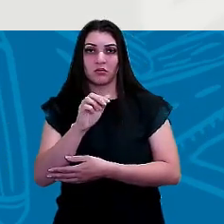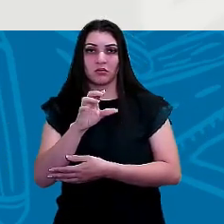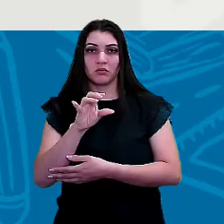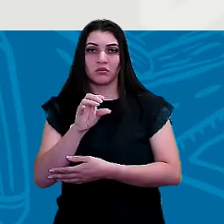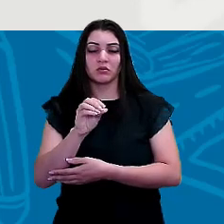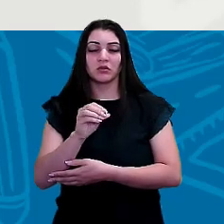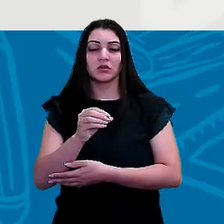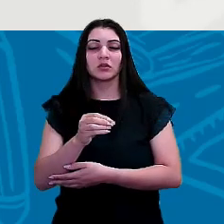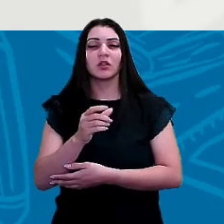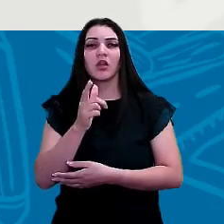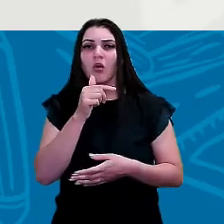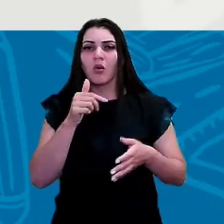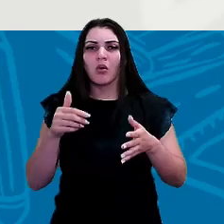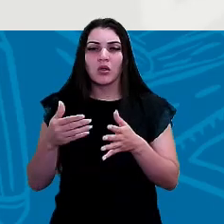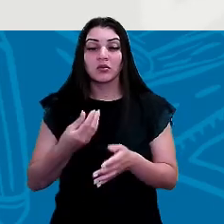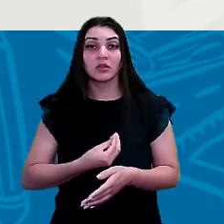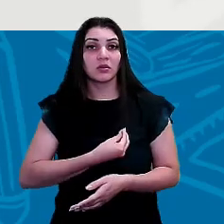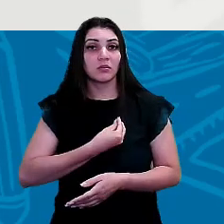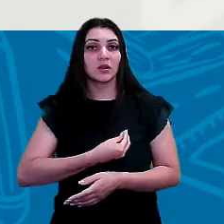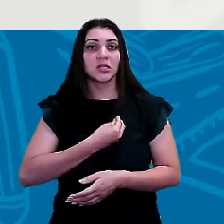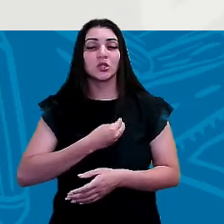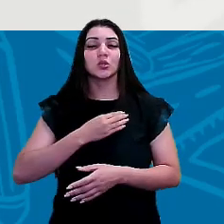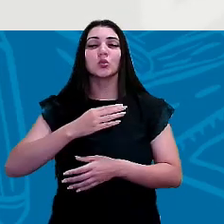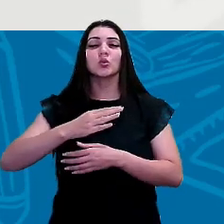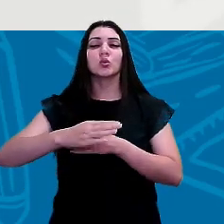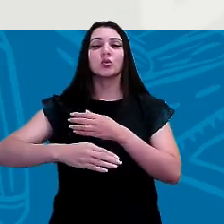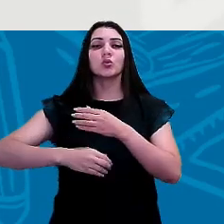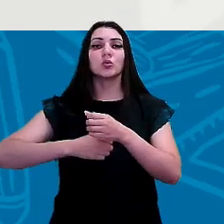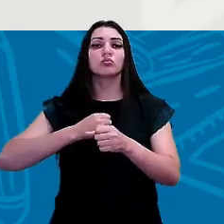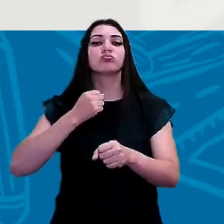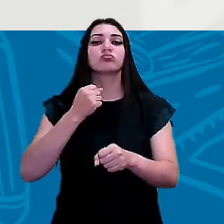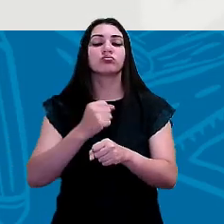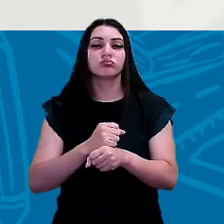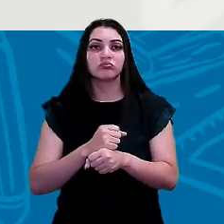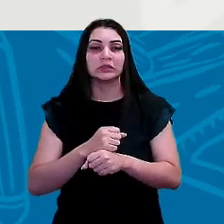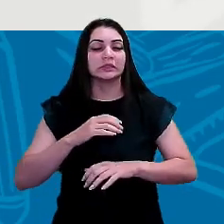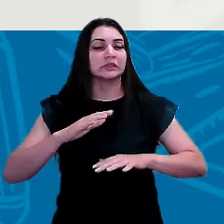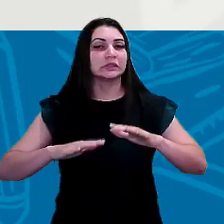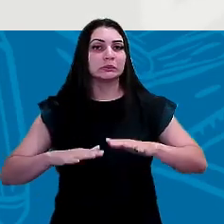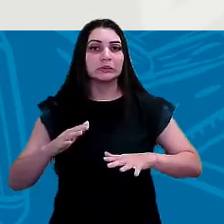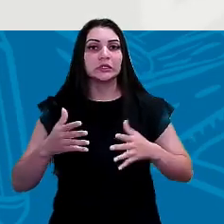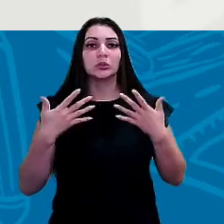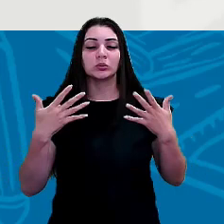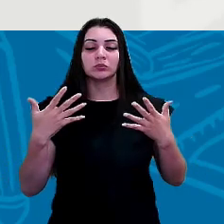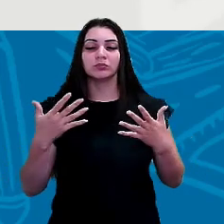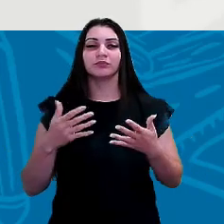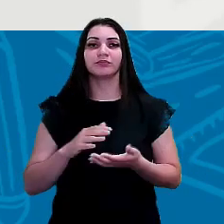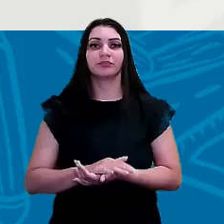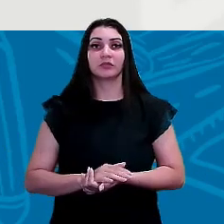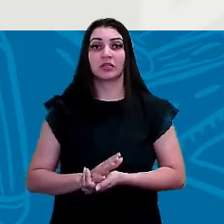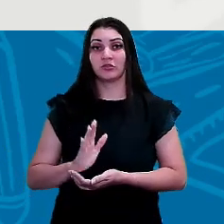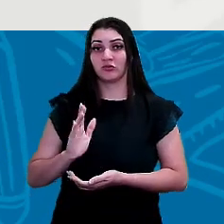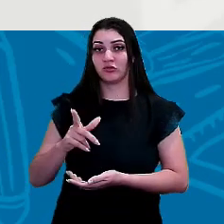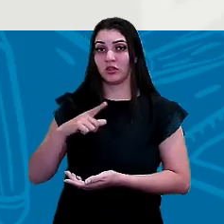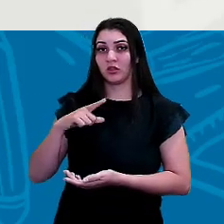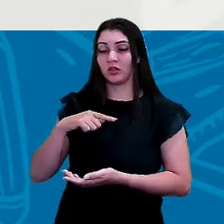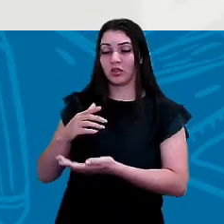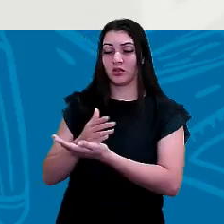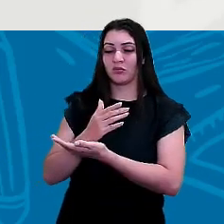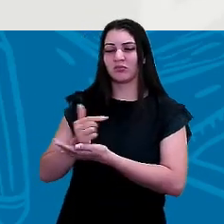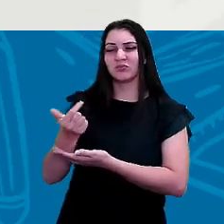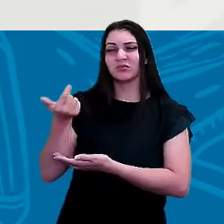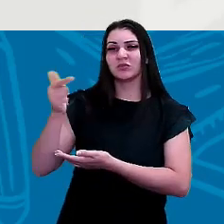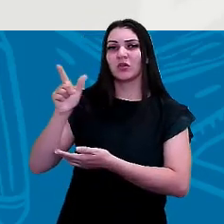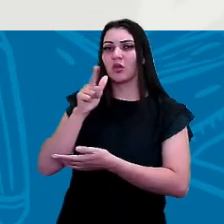a época do ano independente da clima da estação né? eles estão lá correndo já existem outros rios